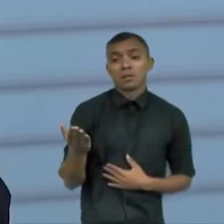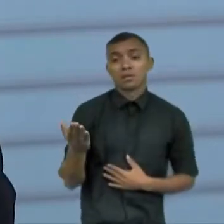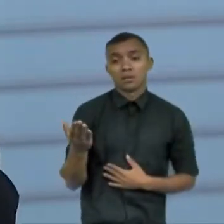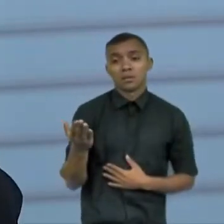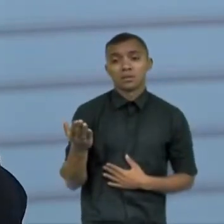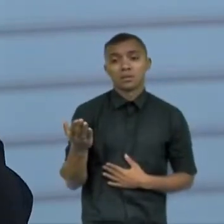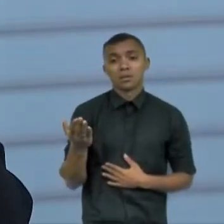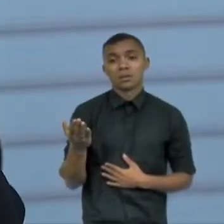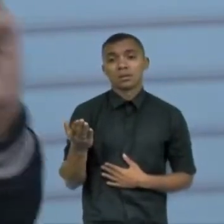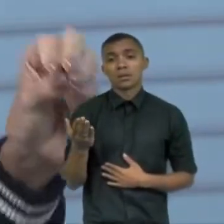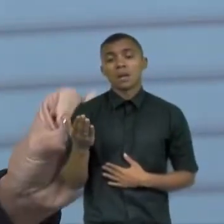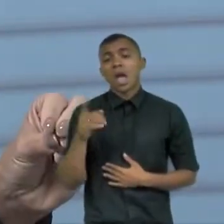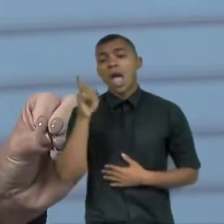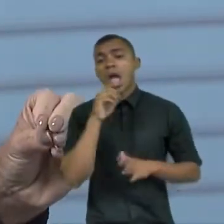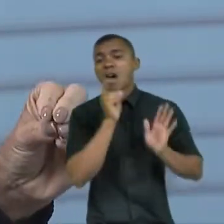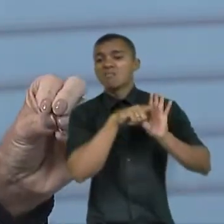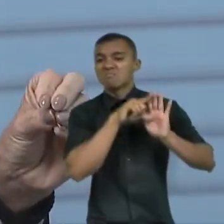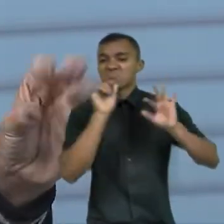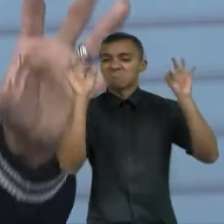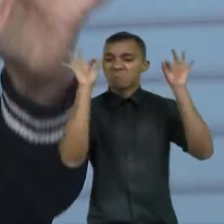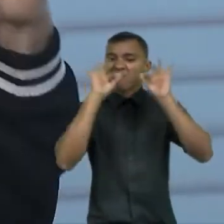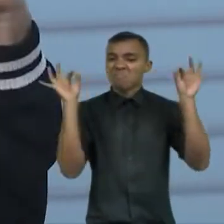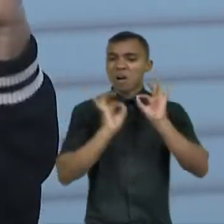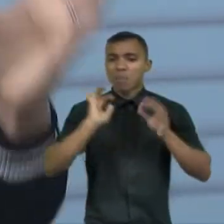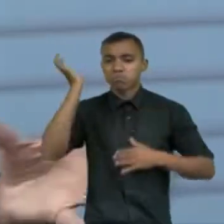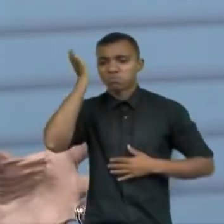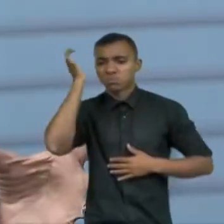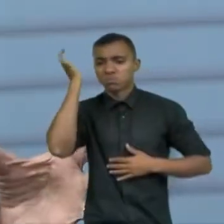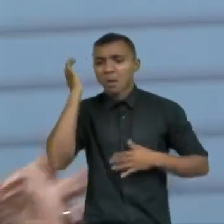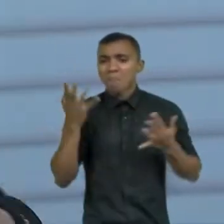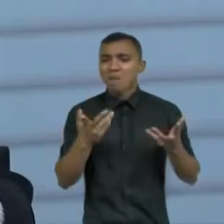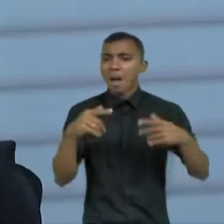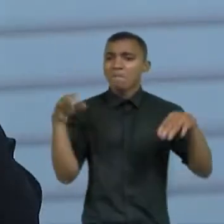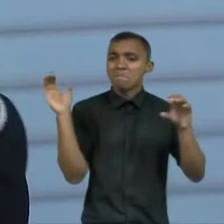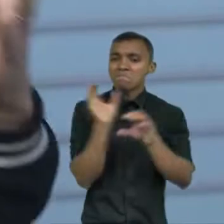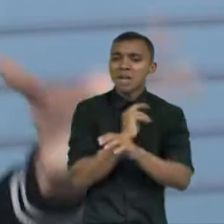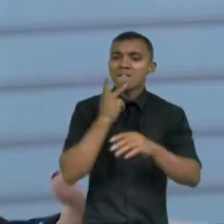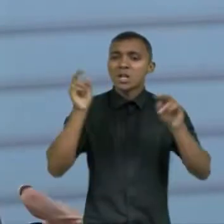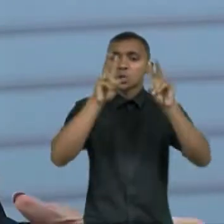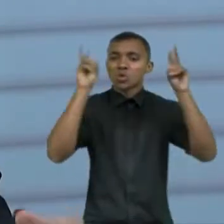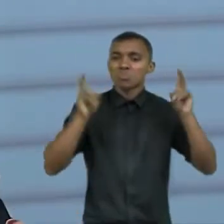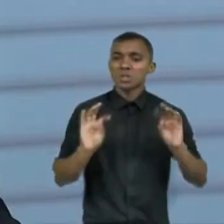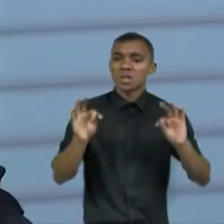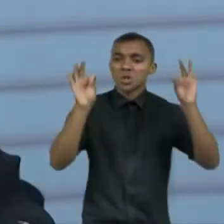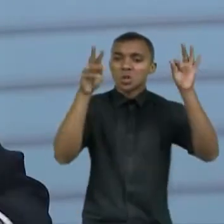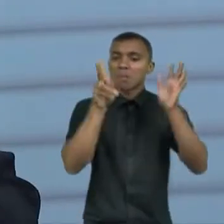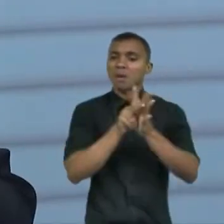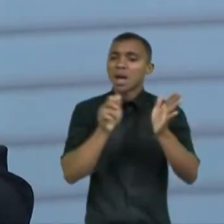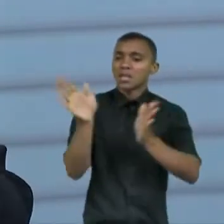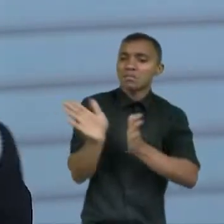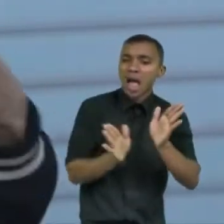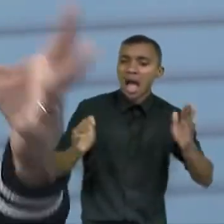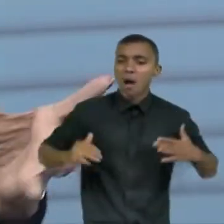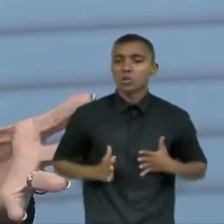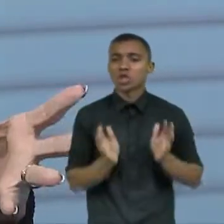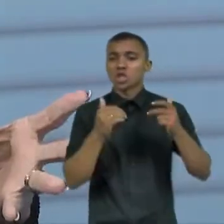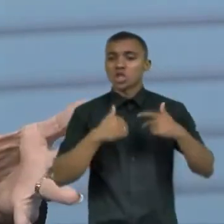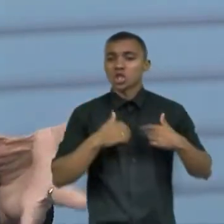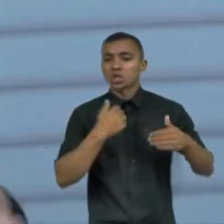são artigos extraordinários maravilhosos completos falam de tecnologias assistivas falam de